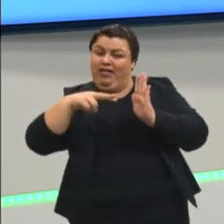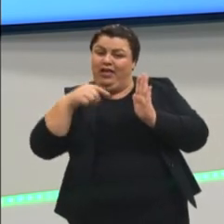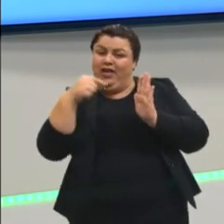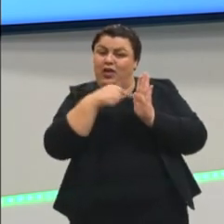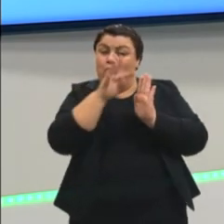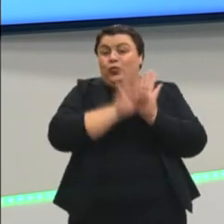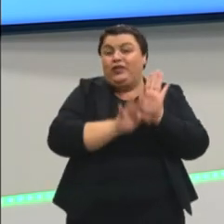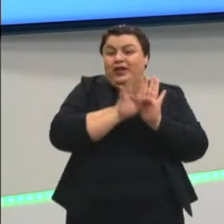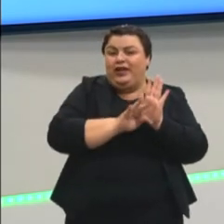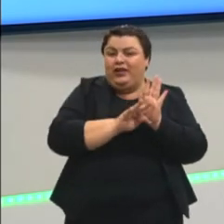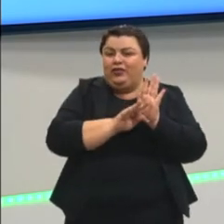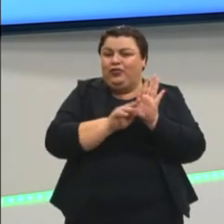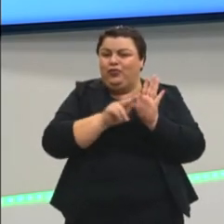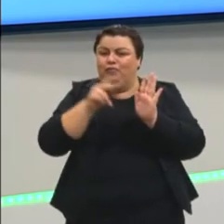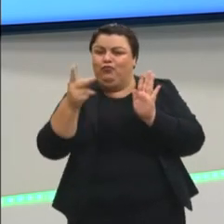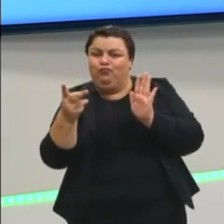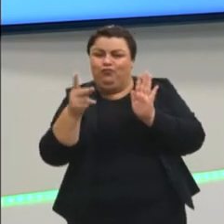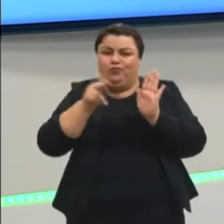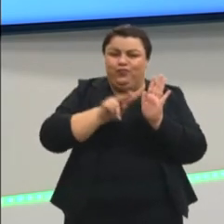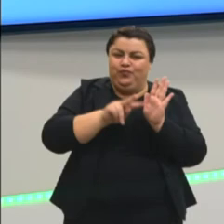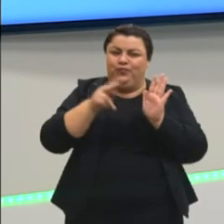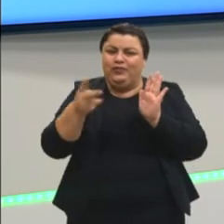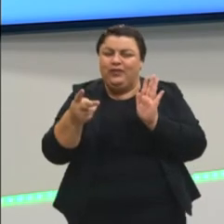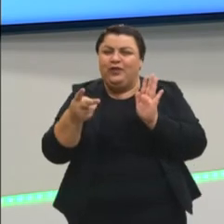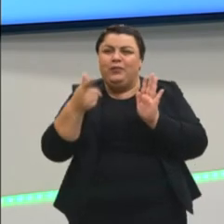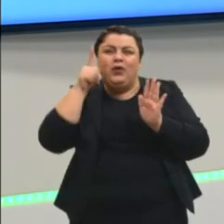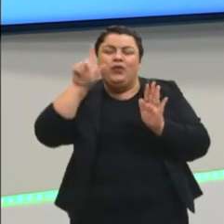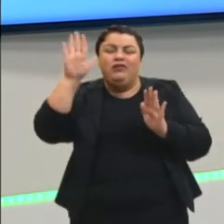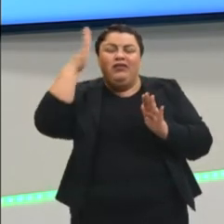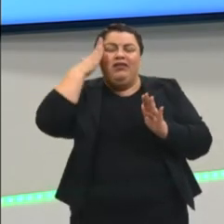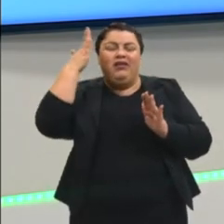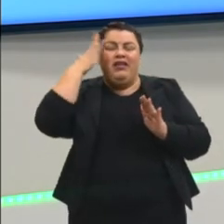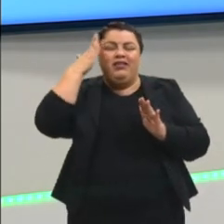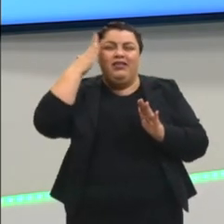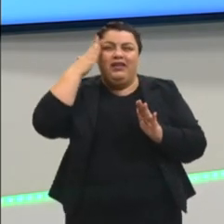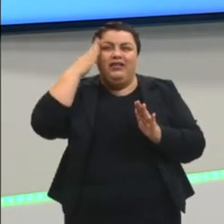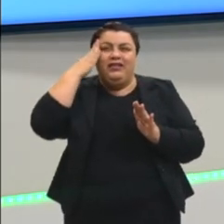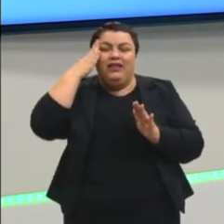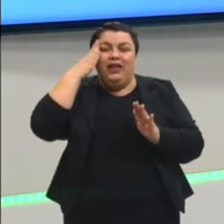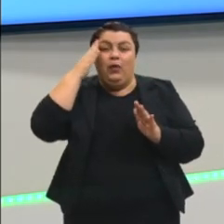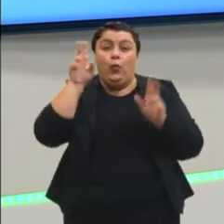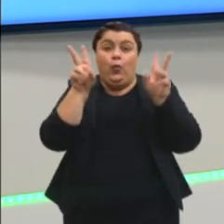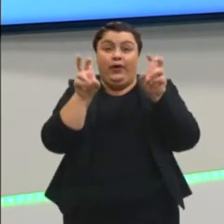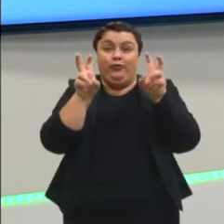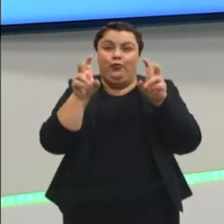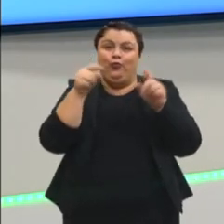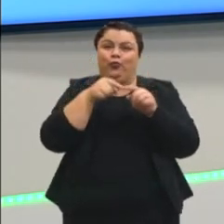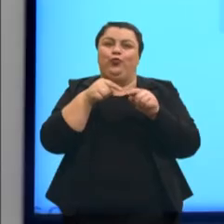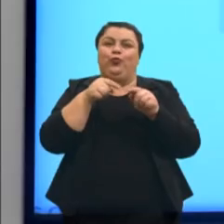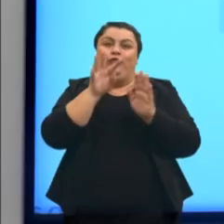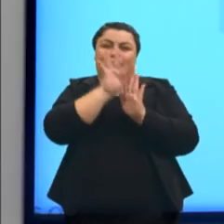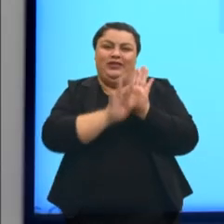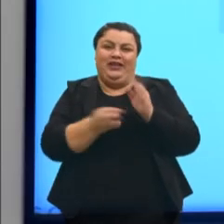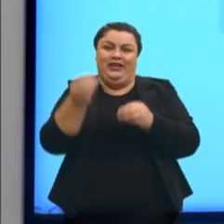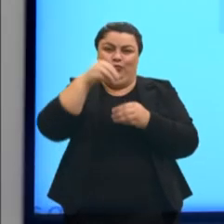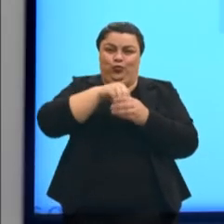as peças que o autor me dá para entender a temática total daquele meu texto.